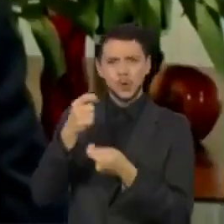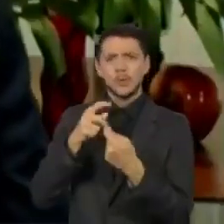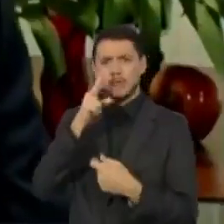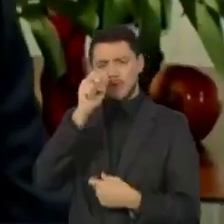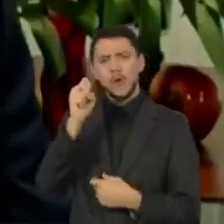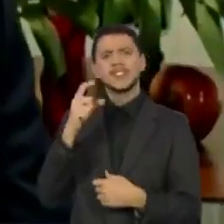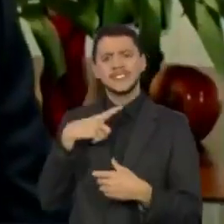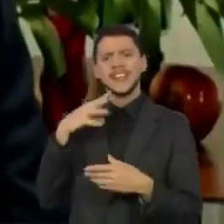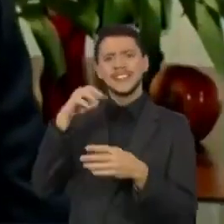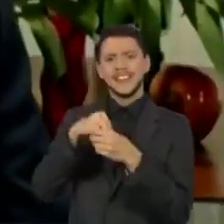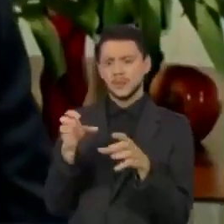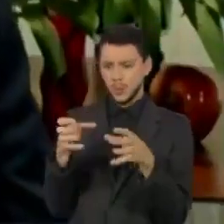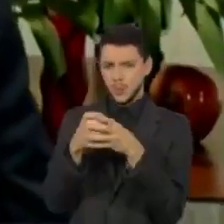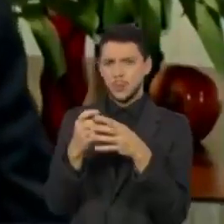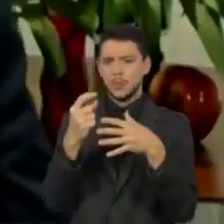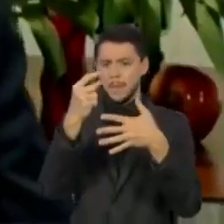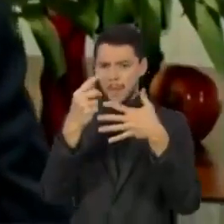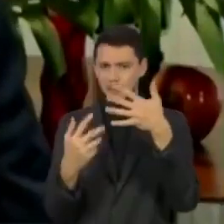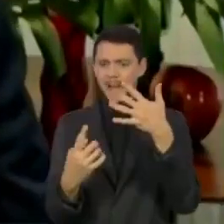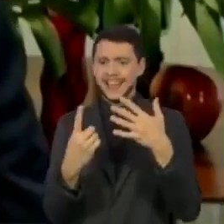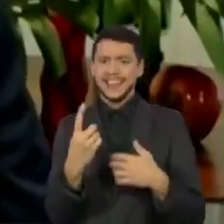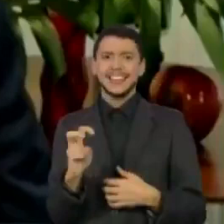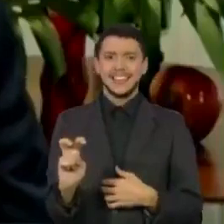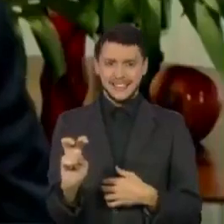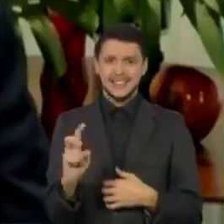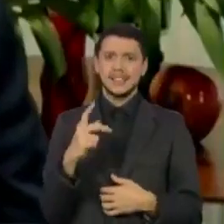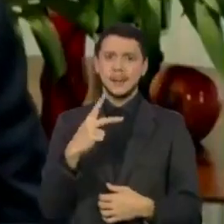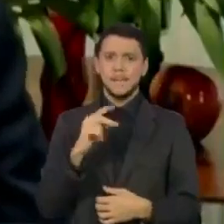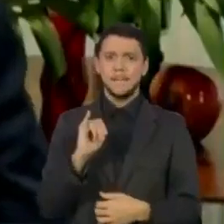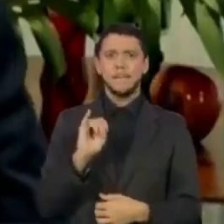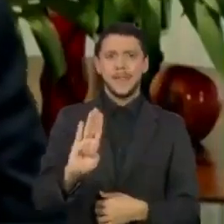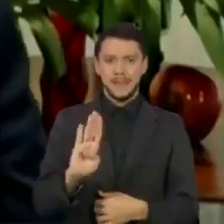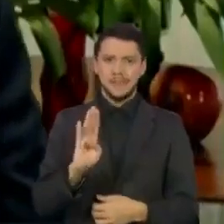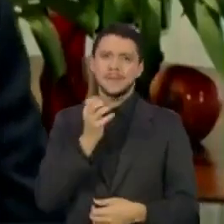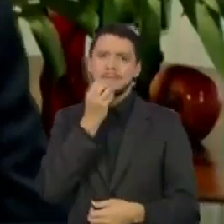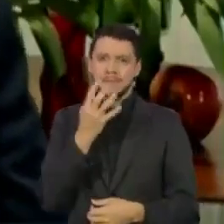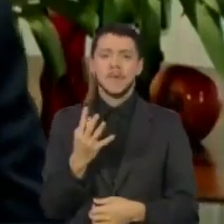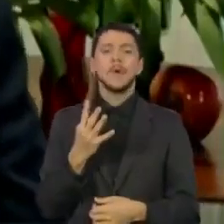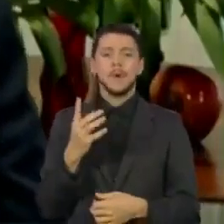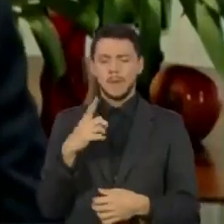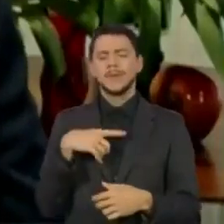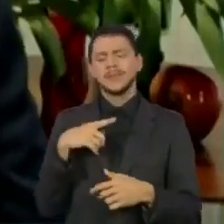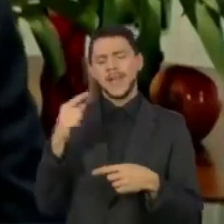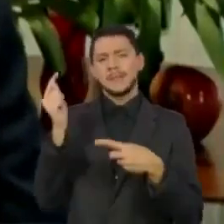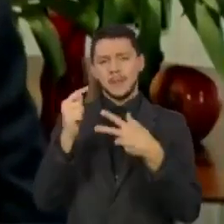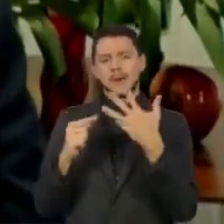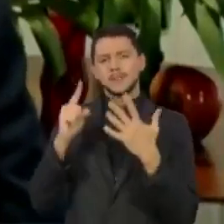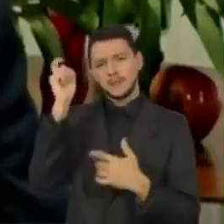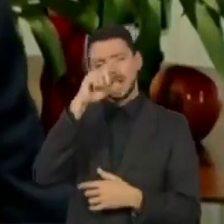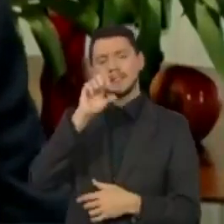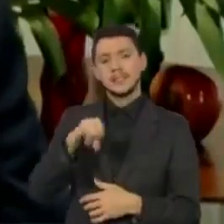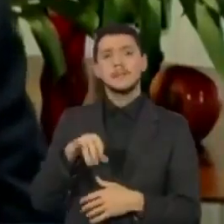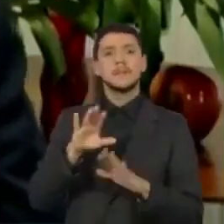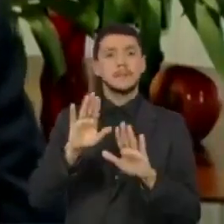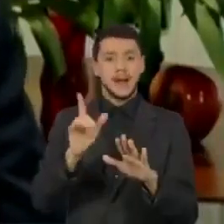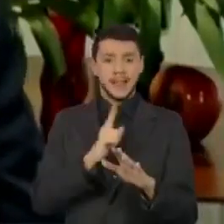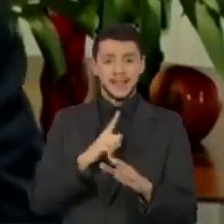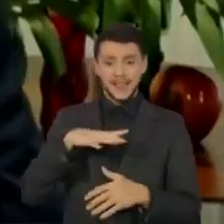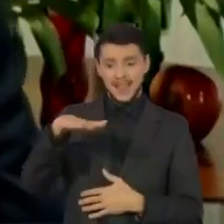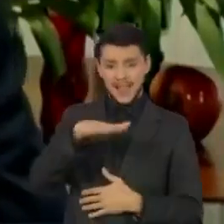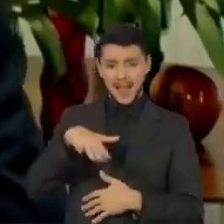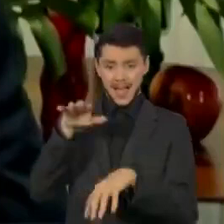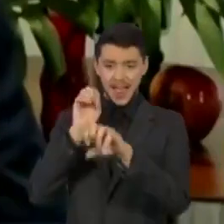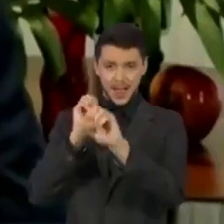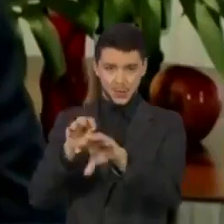15 mais providas do seu produto interno bruto, com todas as dificuldades que temos e que tem, dentro do campo da